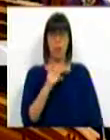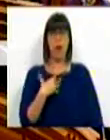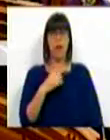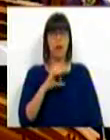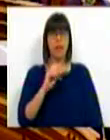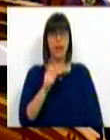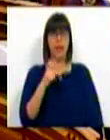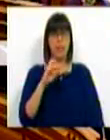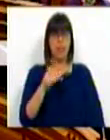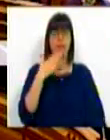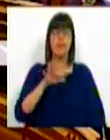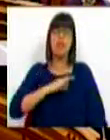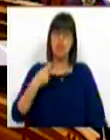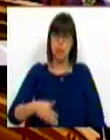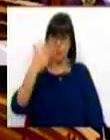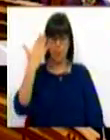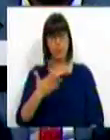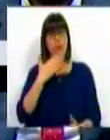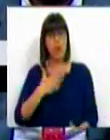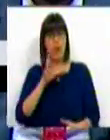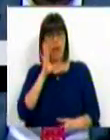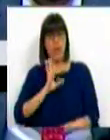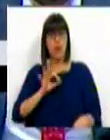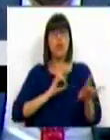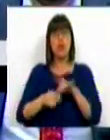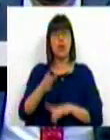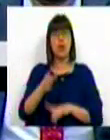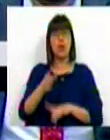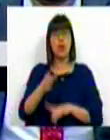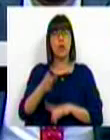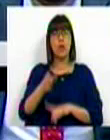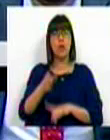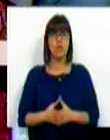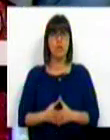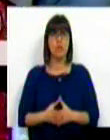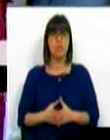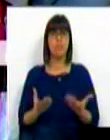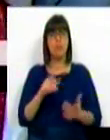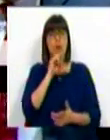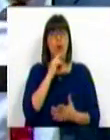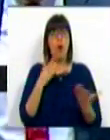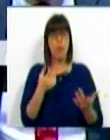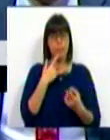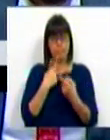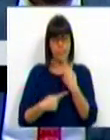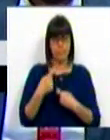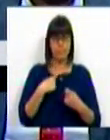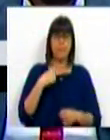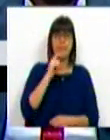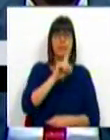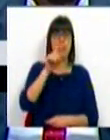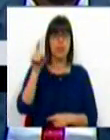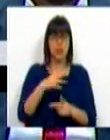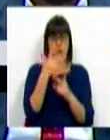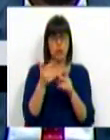Muito obrigado, Sr. Presidente. Muito obrigado às senhoras e senhores deputados que tiveram a oportunidade de convocar questões